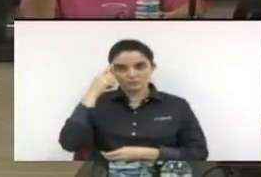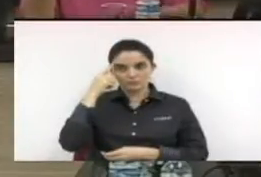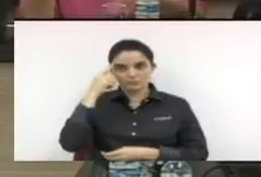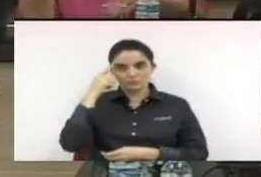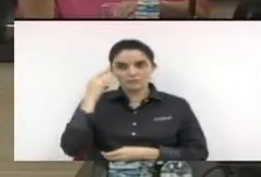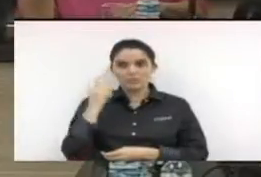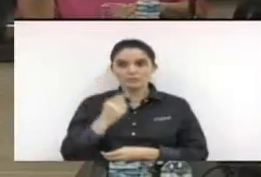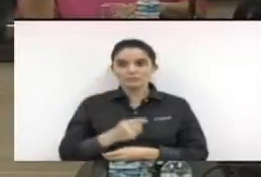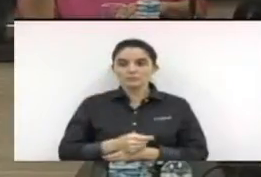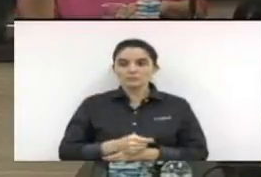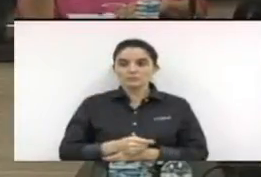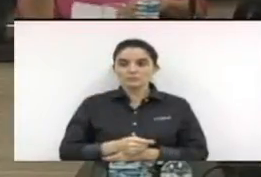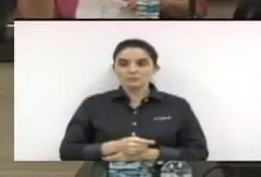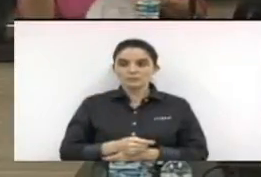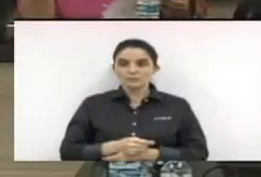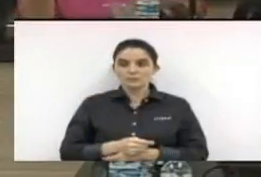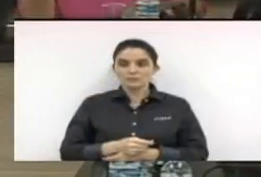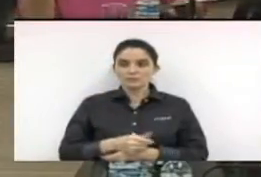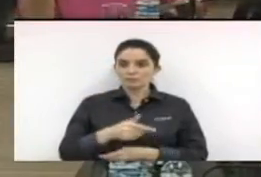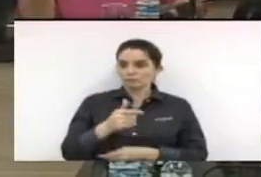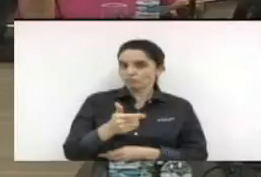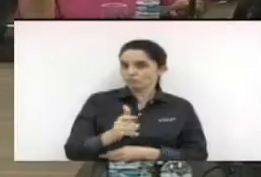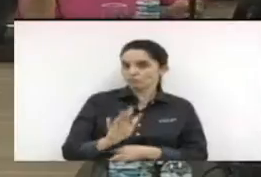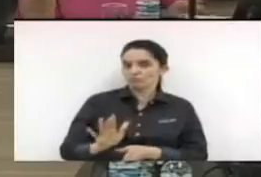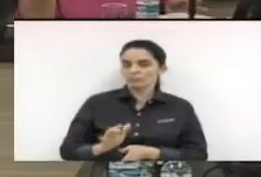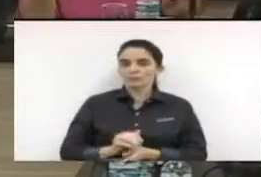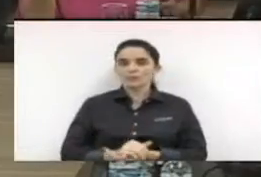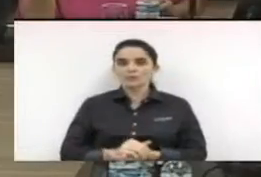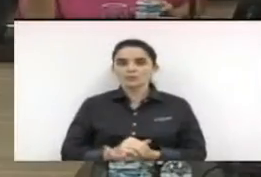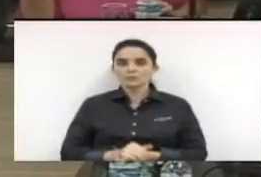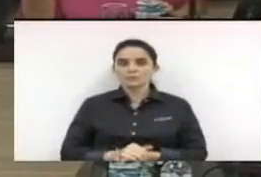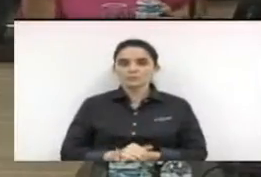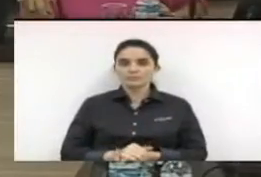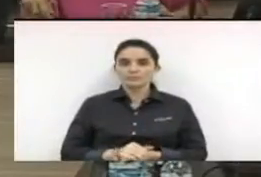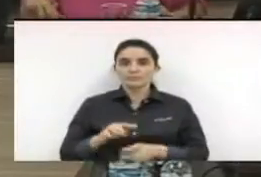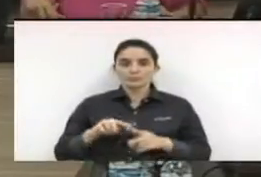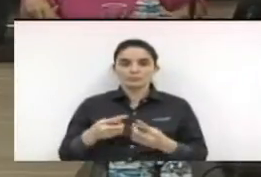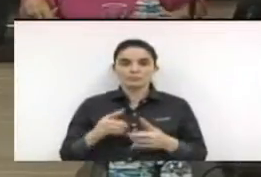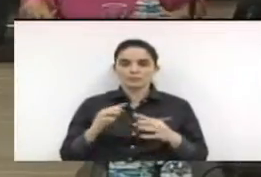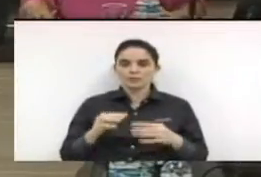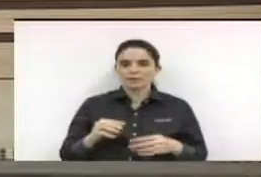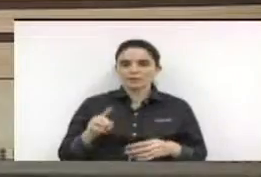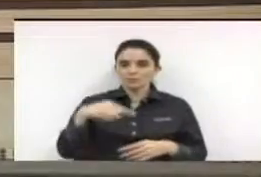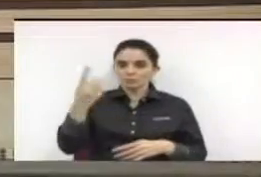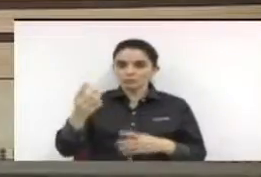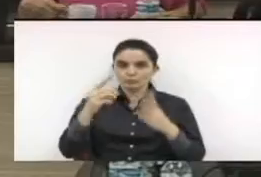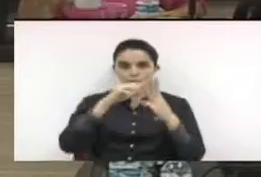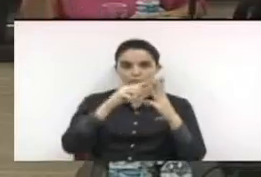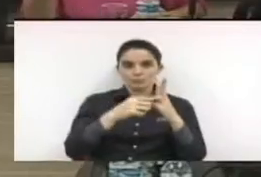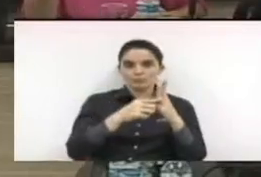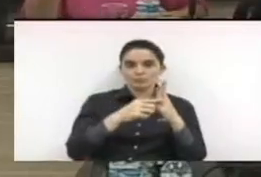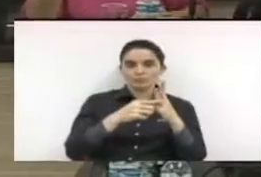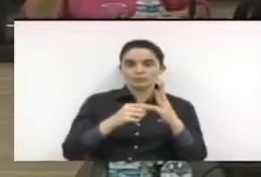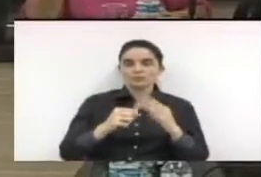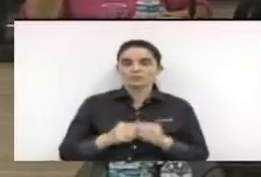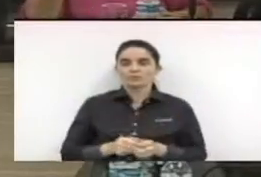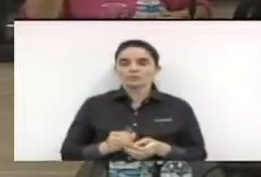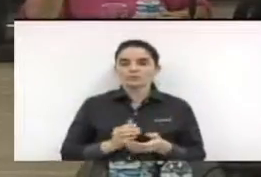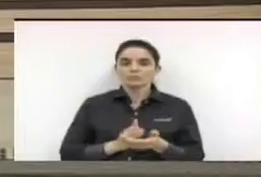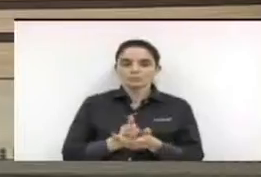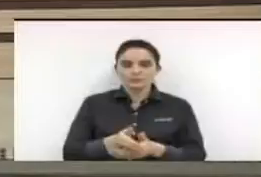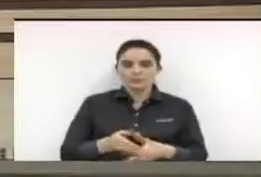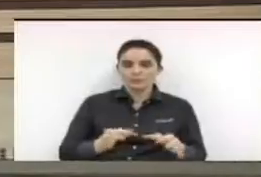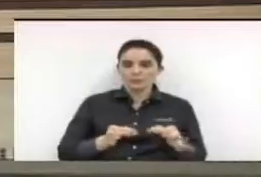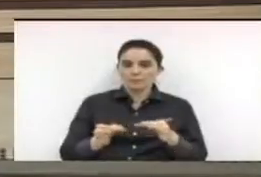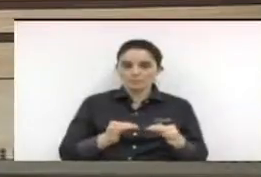Não está mais a maioria. Não estando, mas pela maioria, o projeto... Está lá, lá. Sim, senhor presidente. O